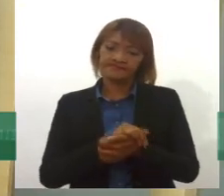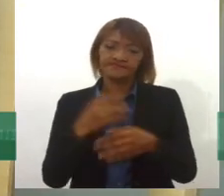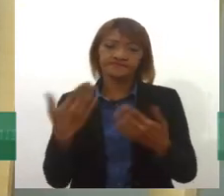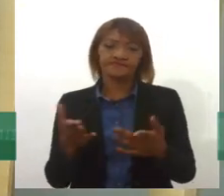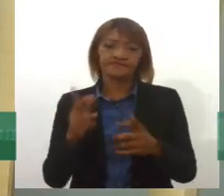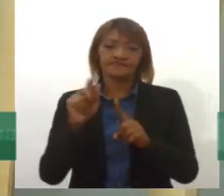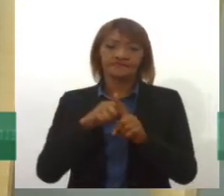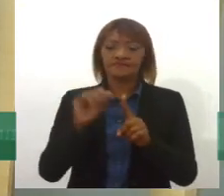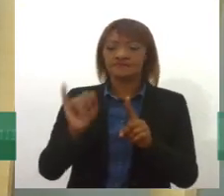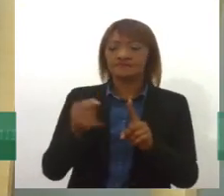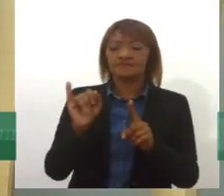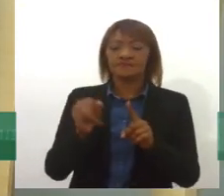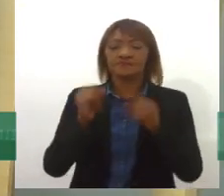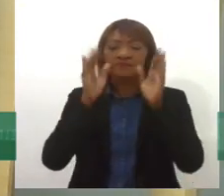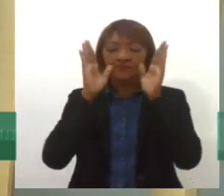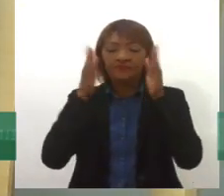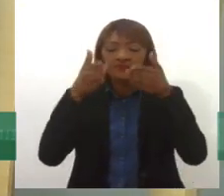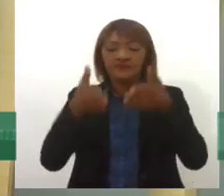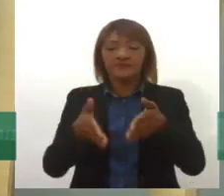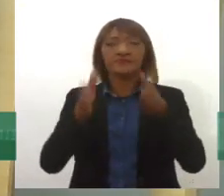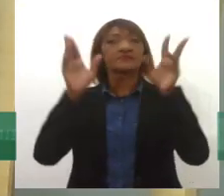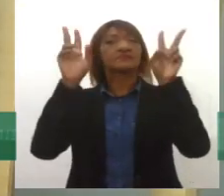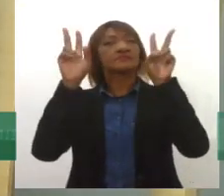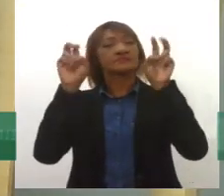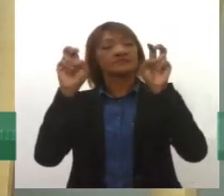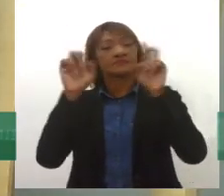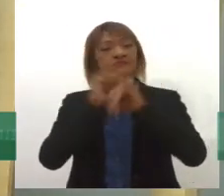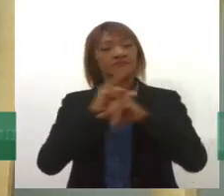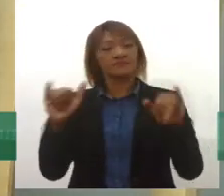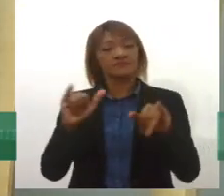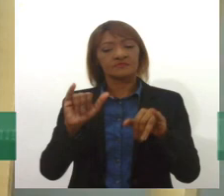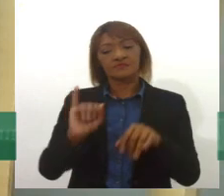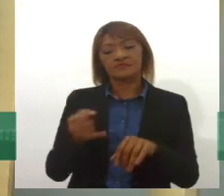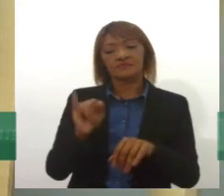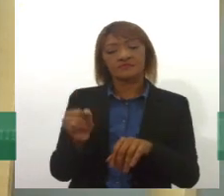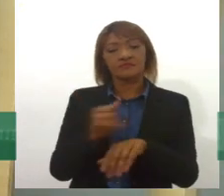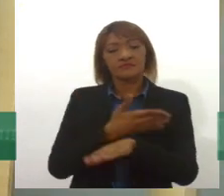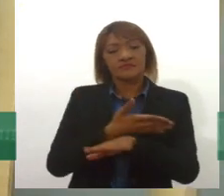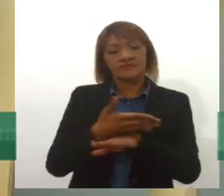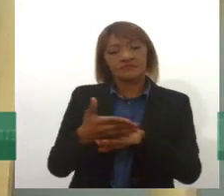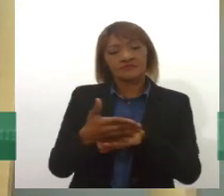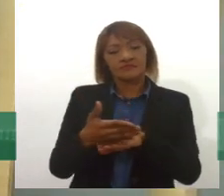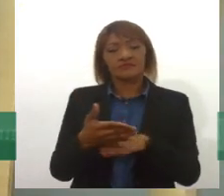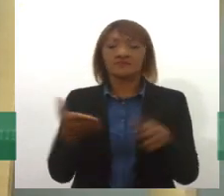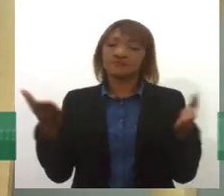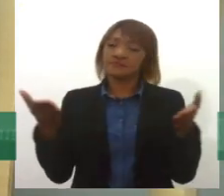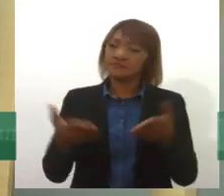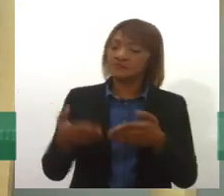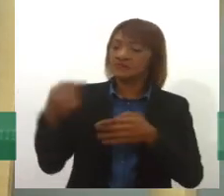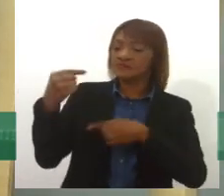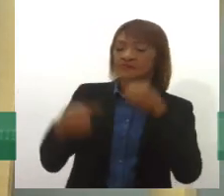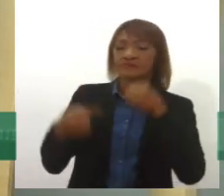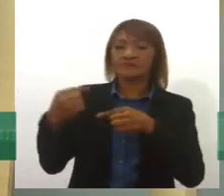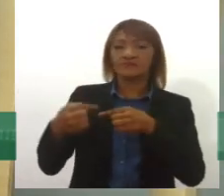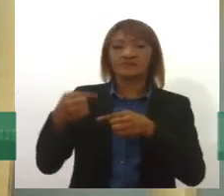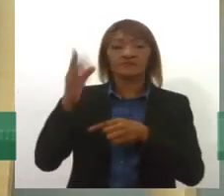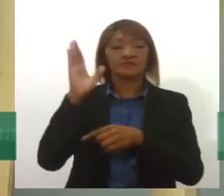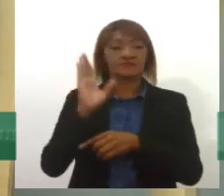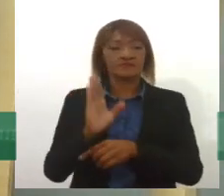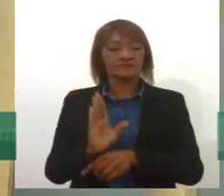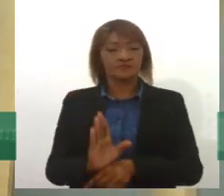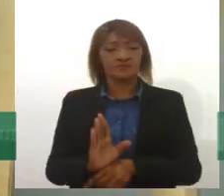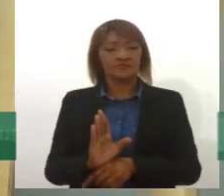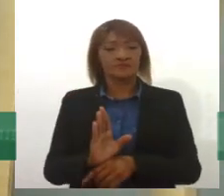foi um mês voltado para este tema com a campanha Janeiro Branco. Hoje, vamos dialogar sobre as políticas públicas